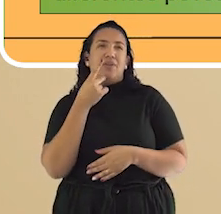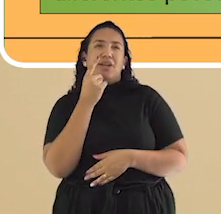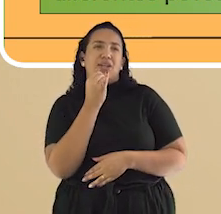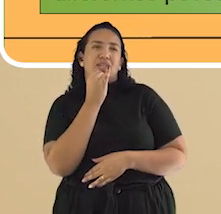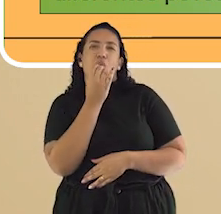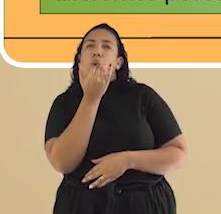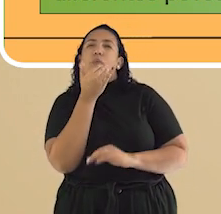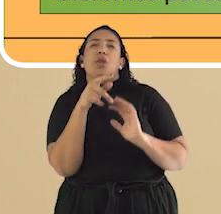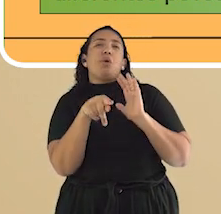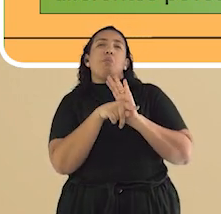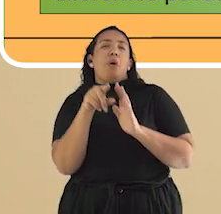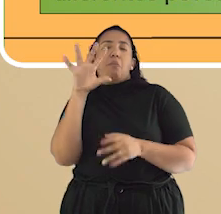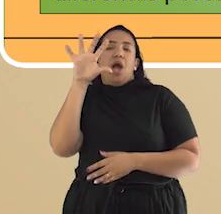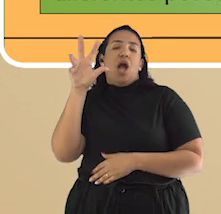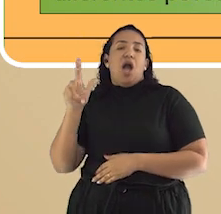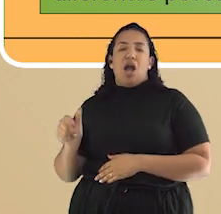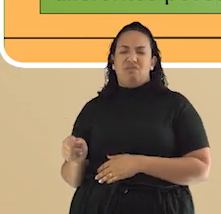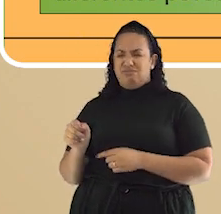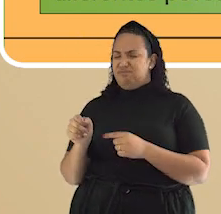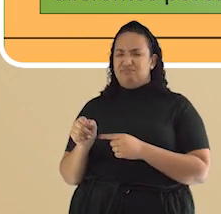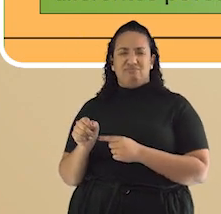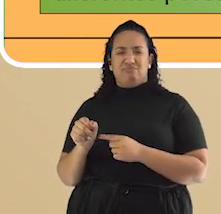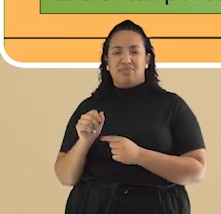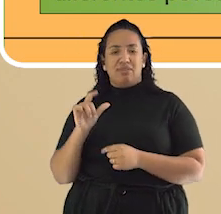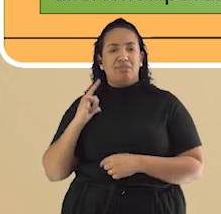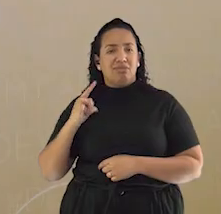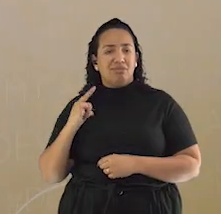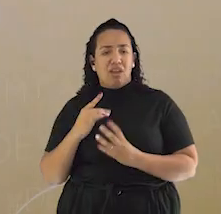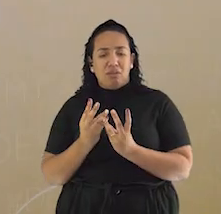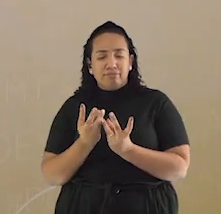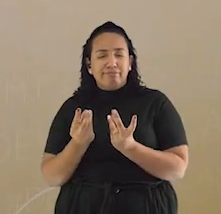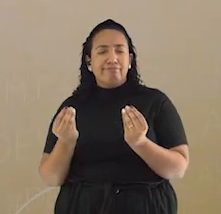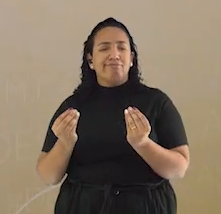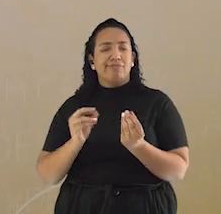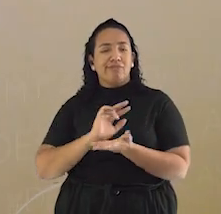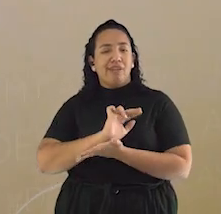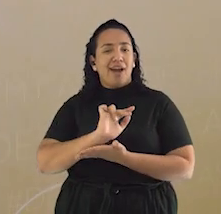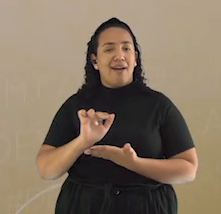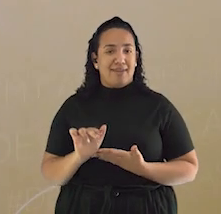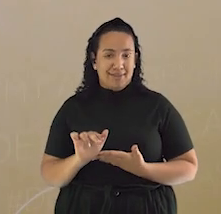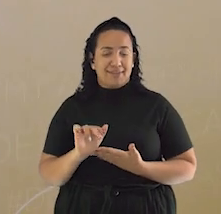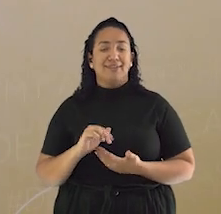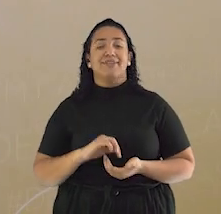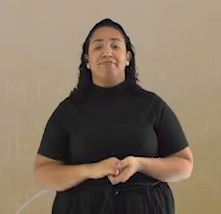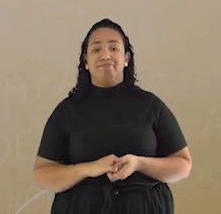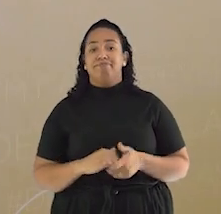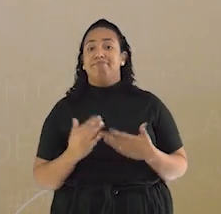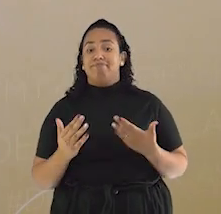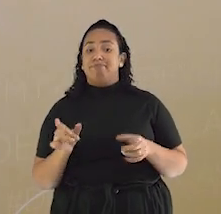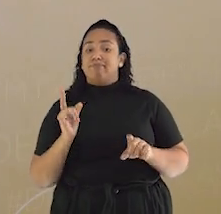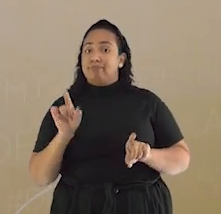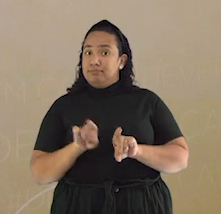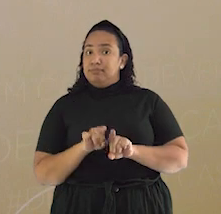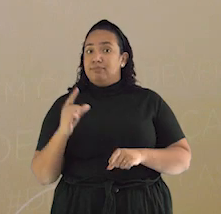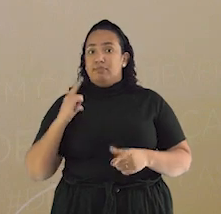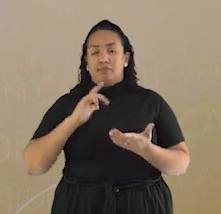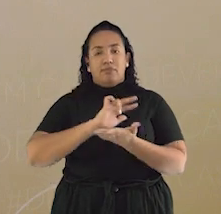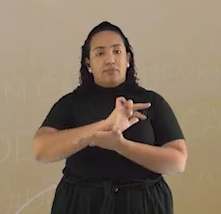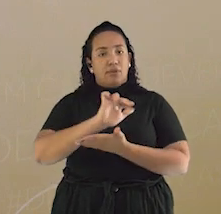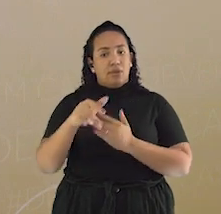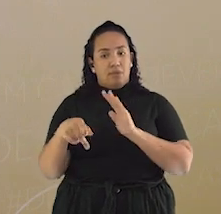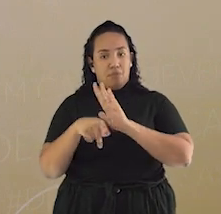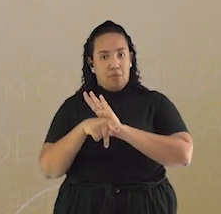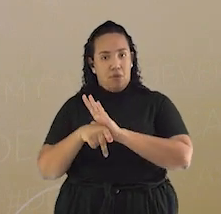como uma coisa só, algo que tem uma rica variedade. E, além da variedade nativa, houve também a dominação pelo